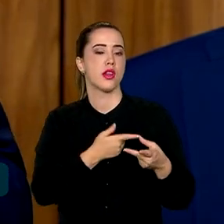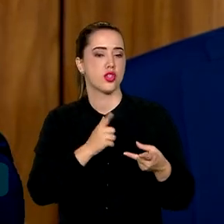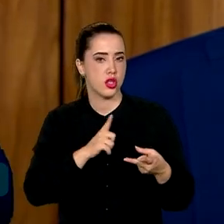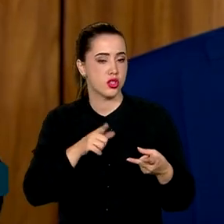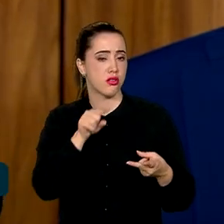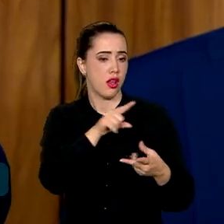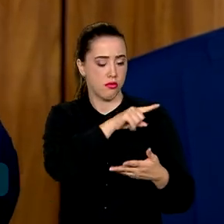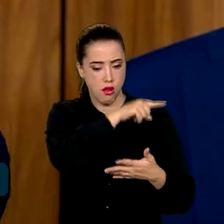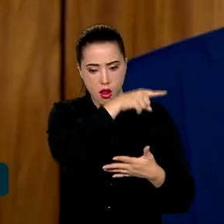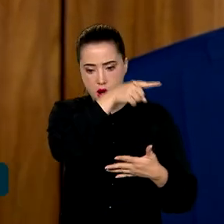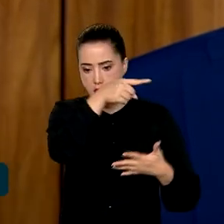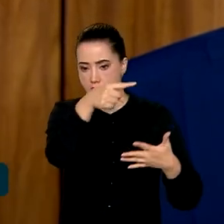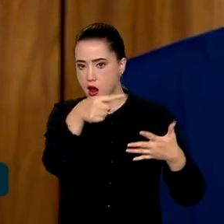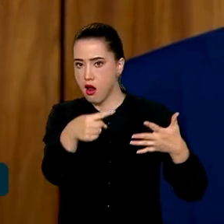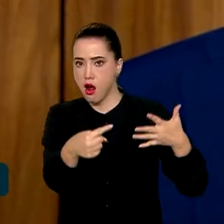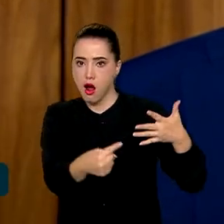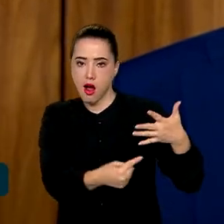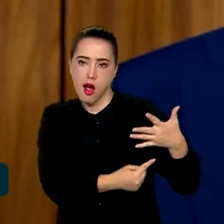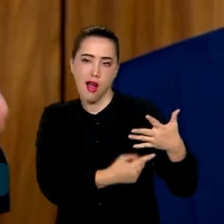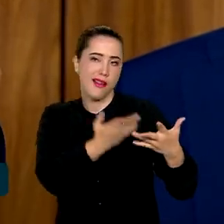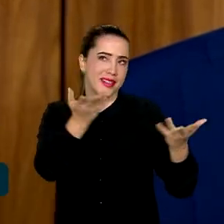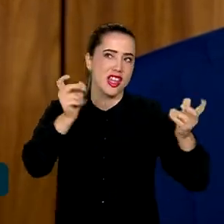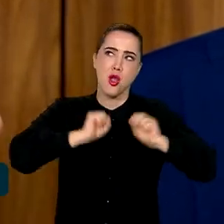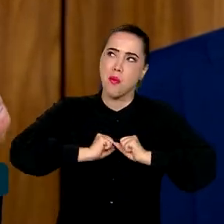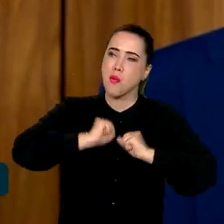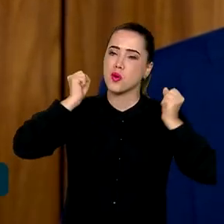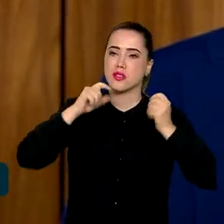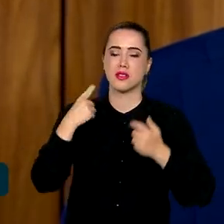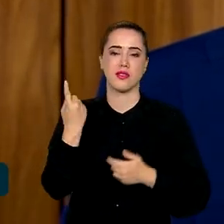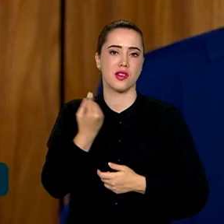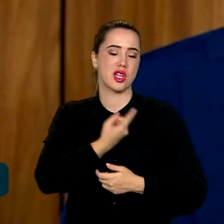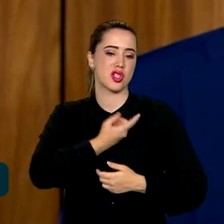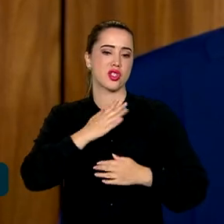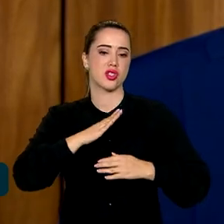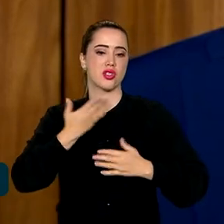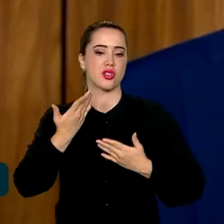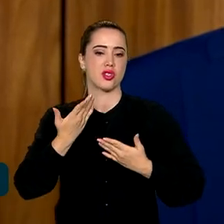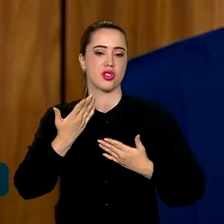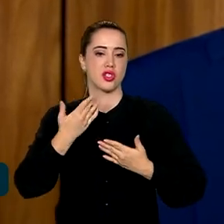é praticamente impossível de a gente ser batido por alguém.